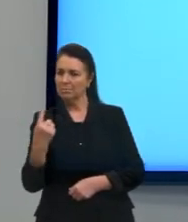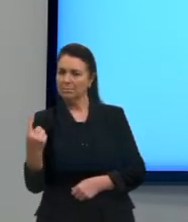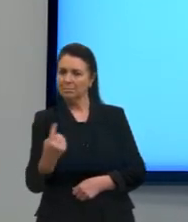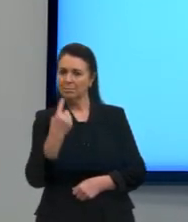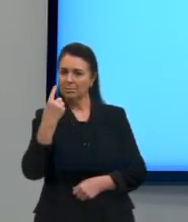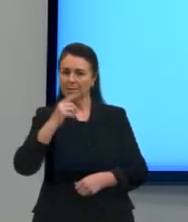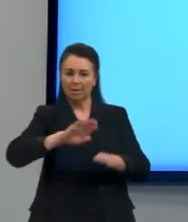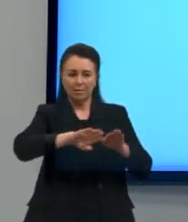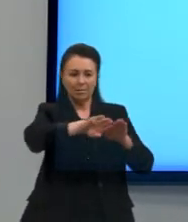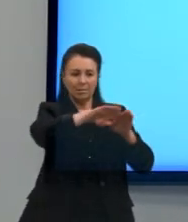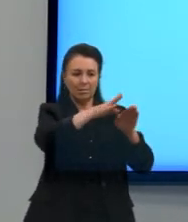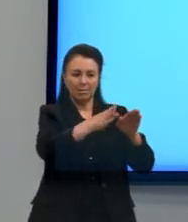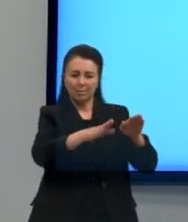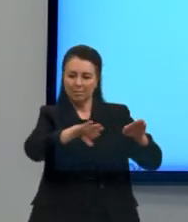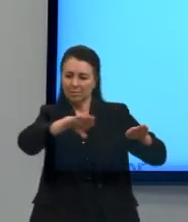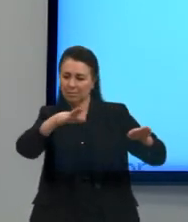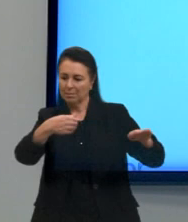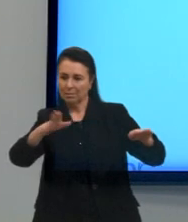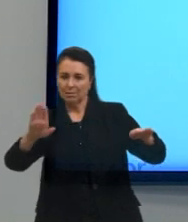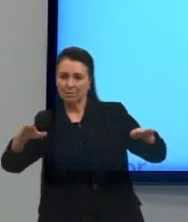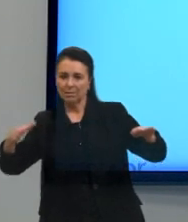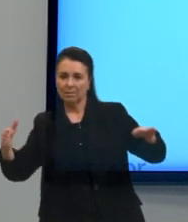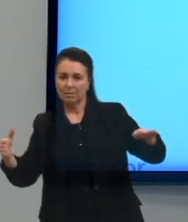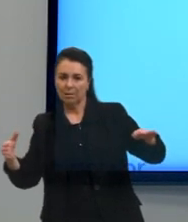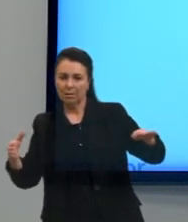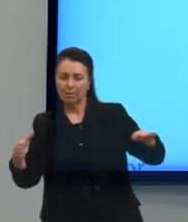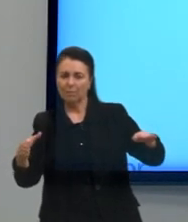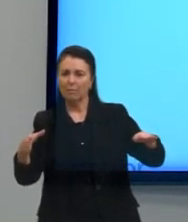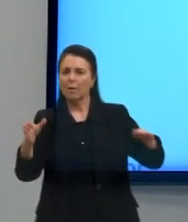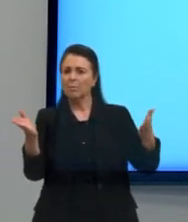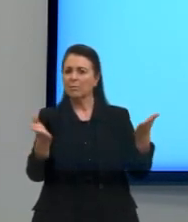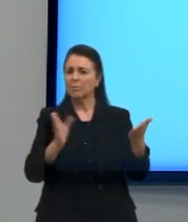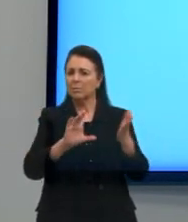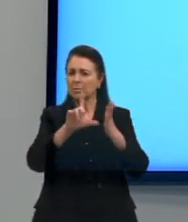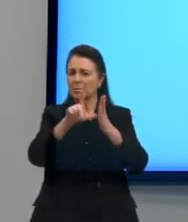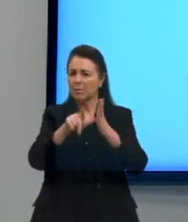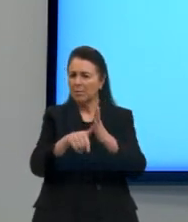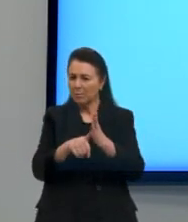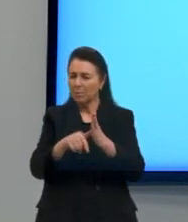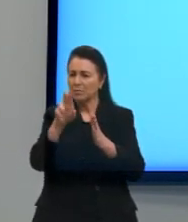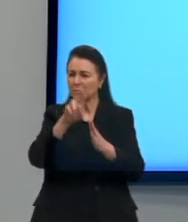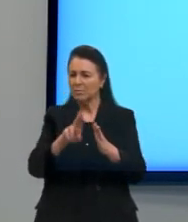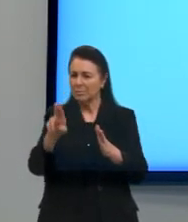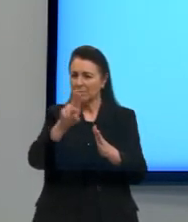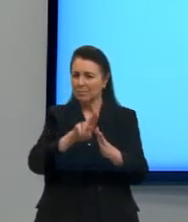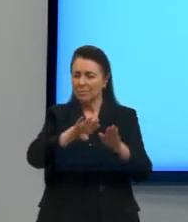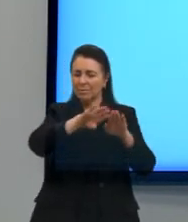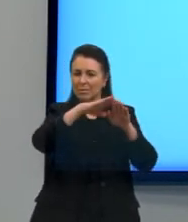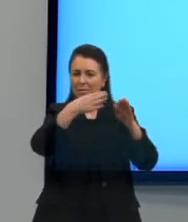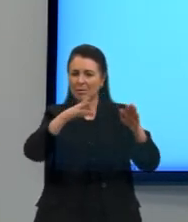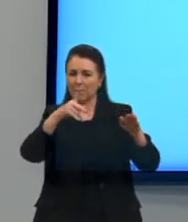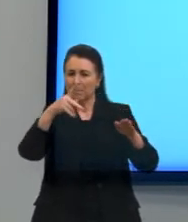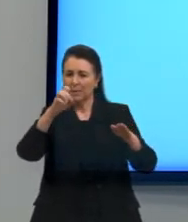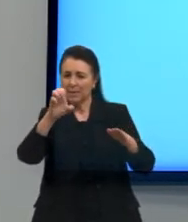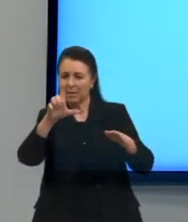caro amigo. Pegá-las-emos neste instante ou mais tardiamente?